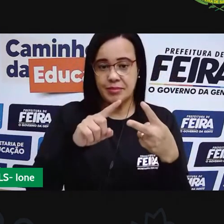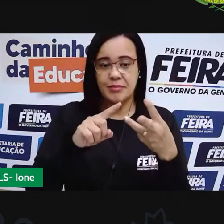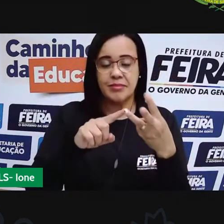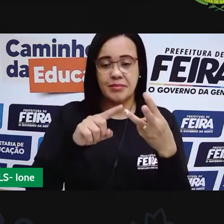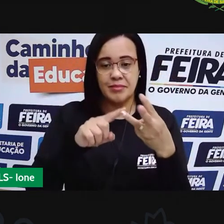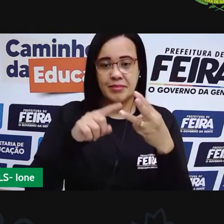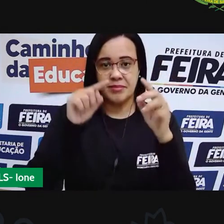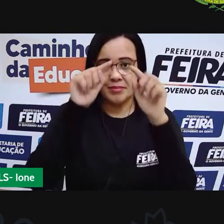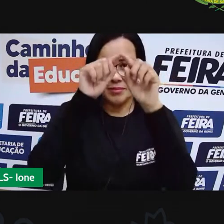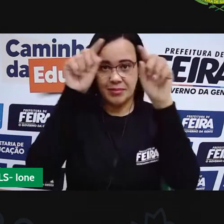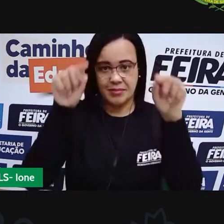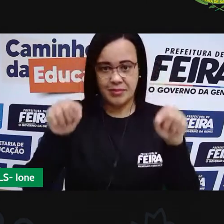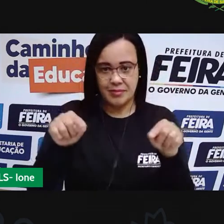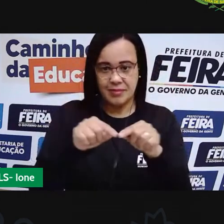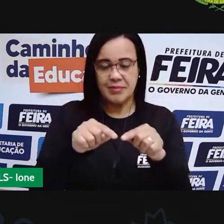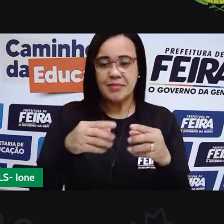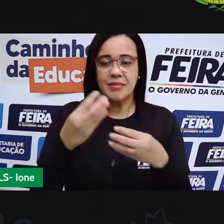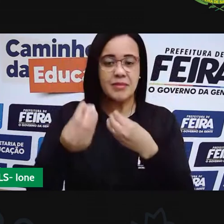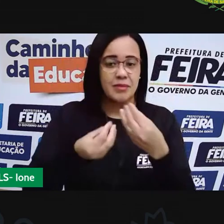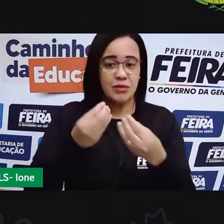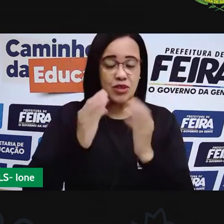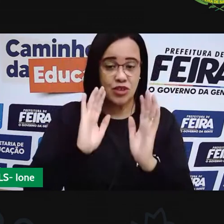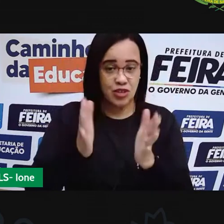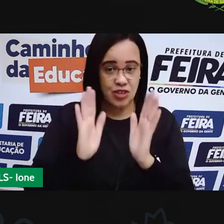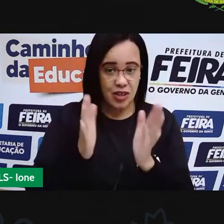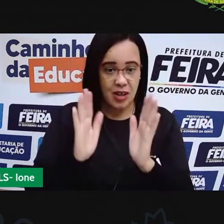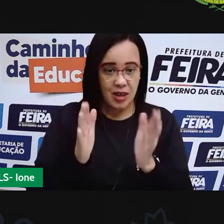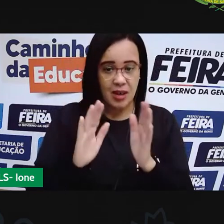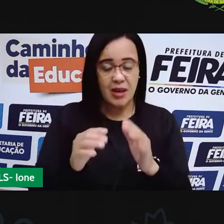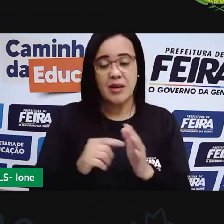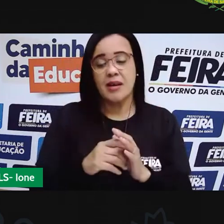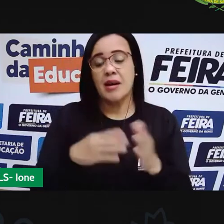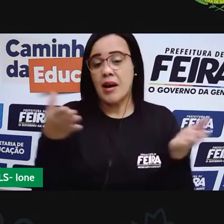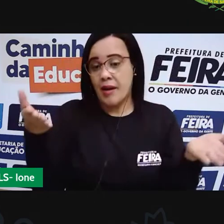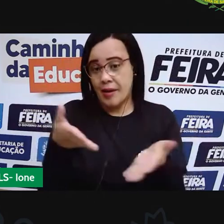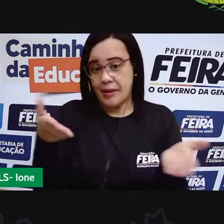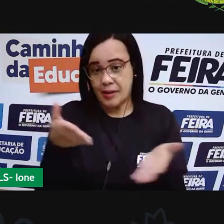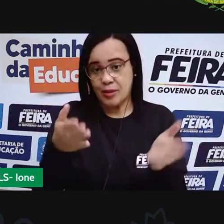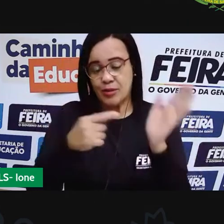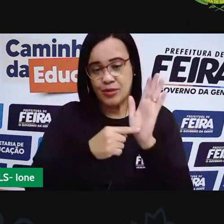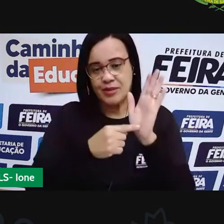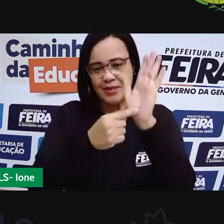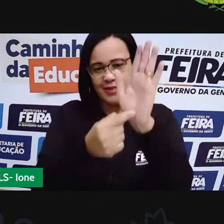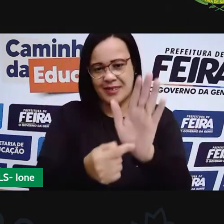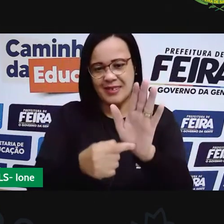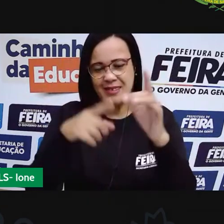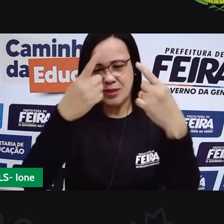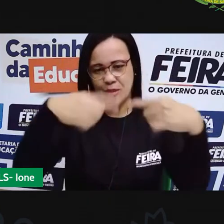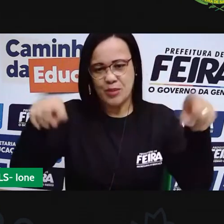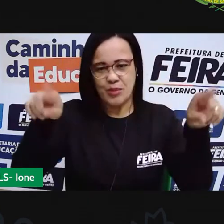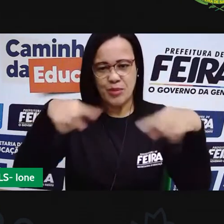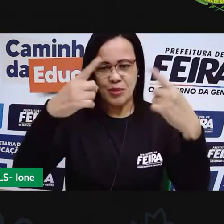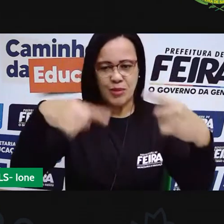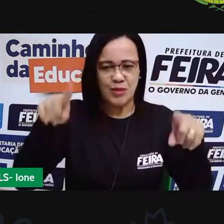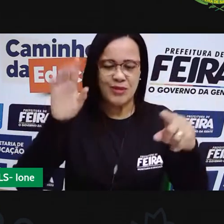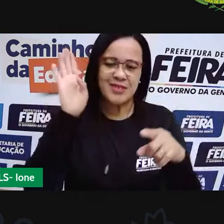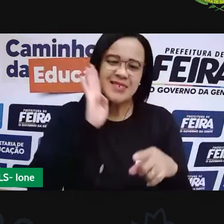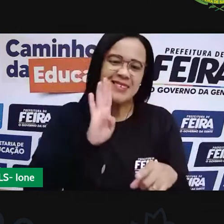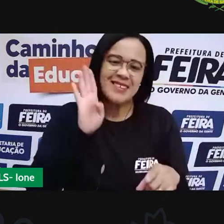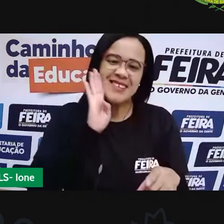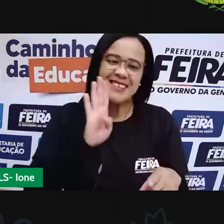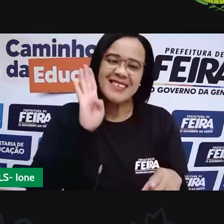palitos eu vou te apresentar uma música muito legal